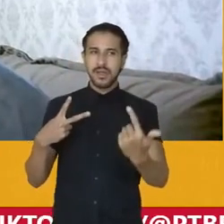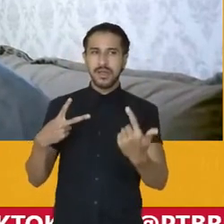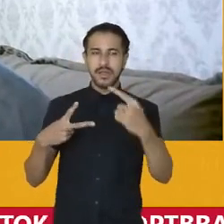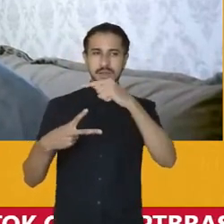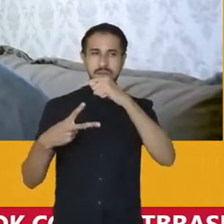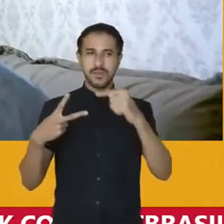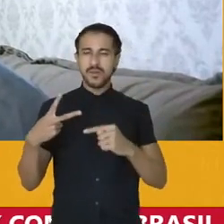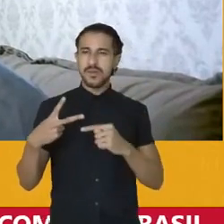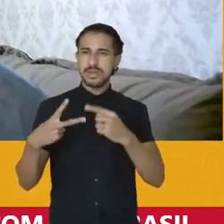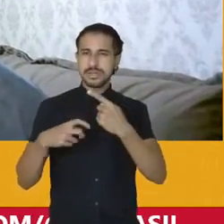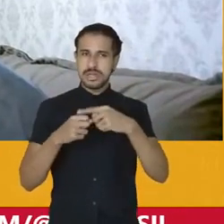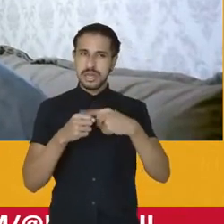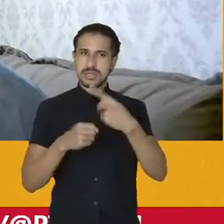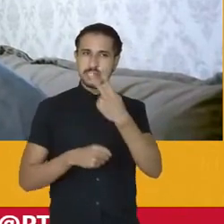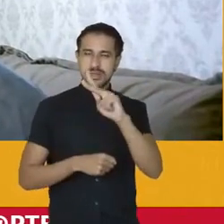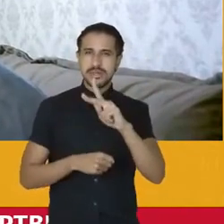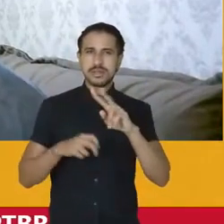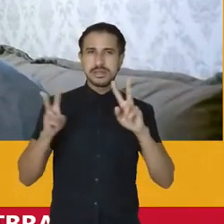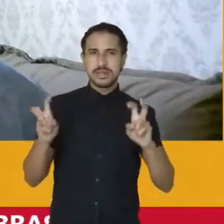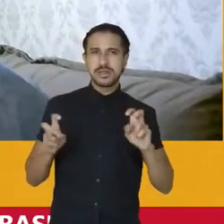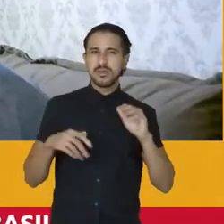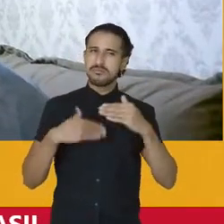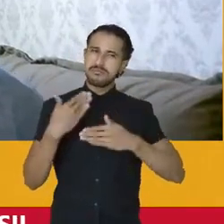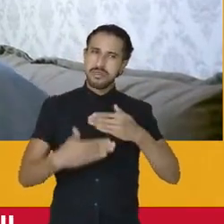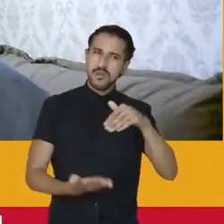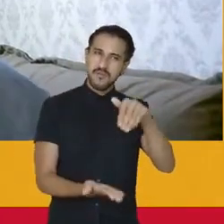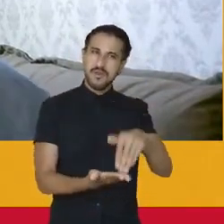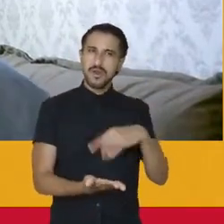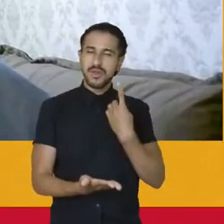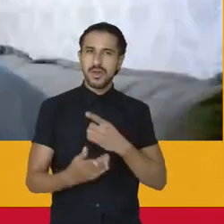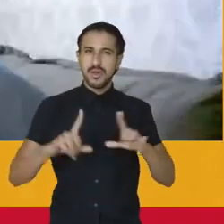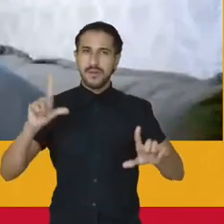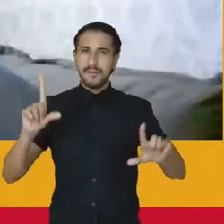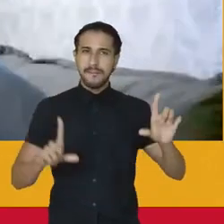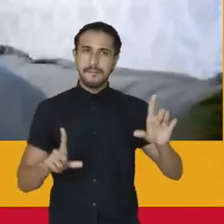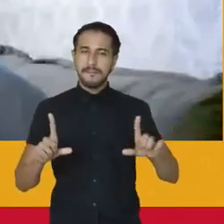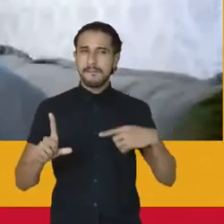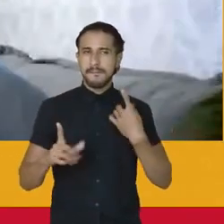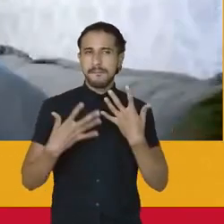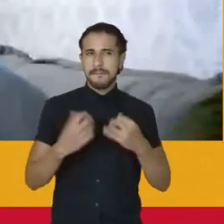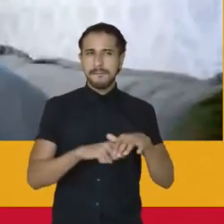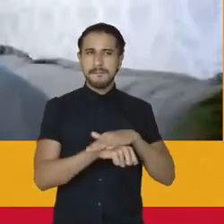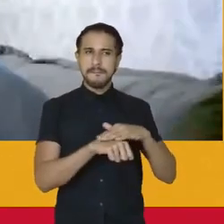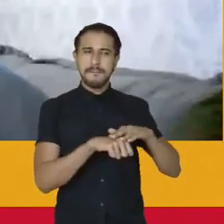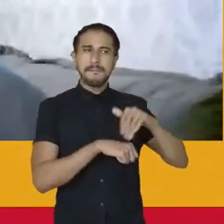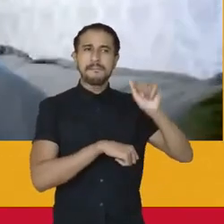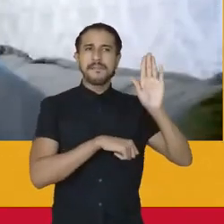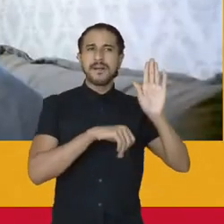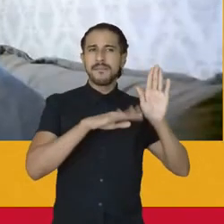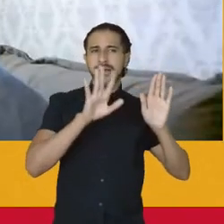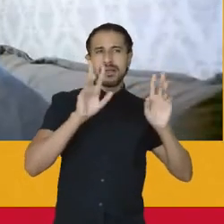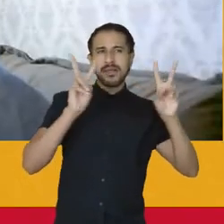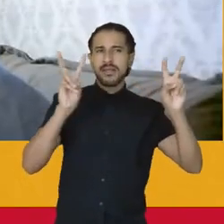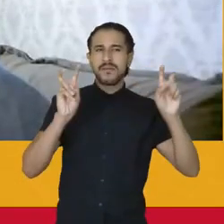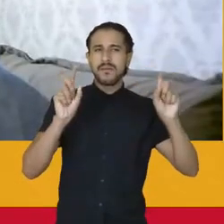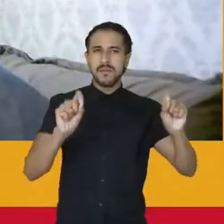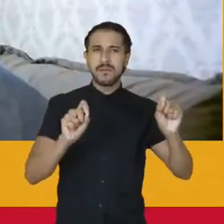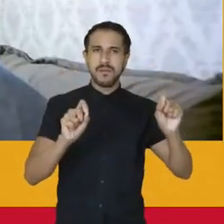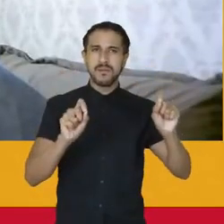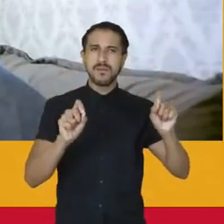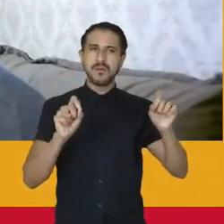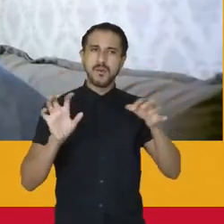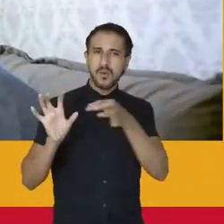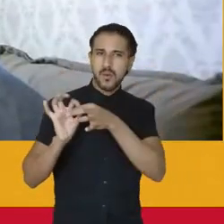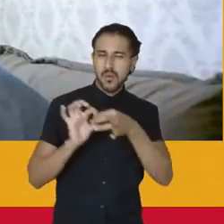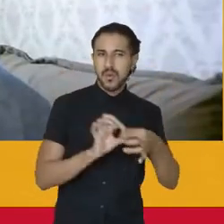legislação do mundo de rádio lógico, que é o finalzinho do nosso programa. nós vamos falar um pouco mais, inclusive, sobre